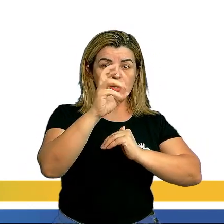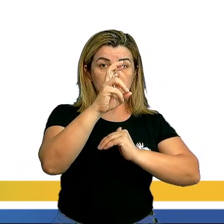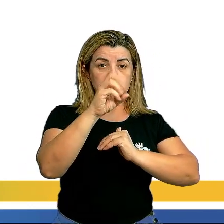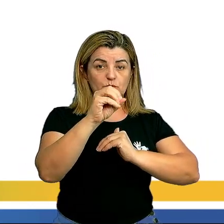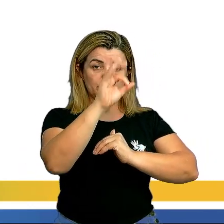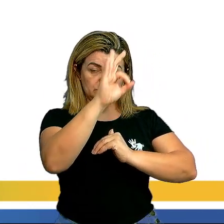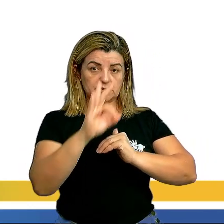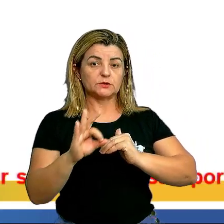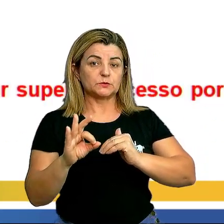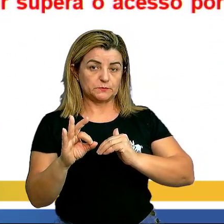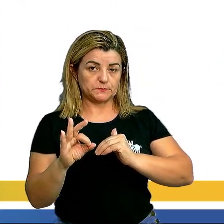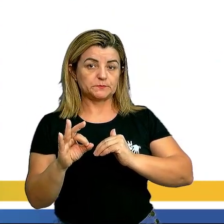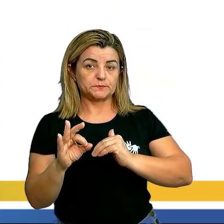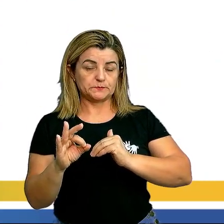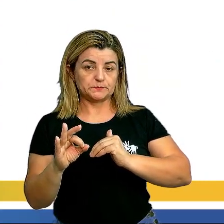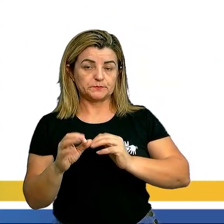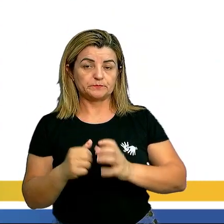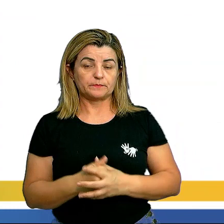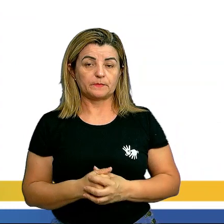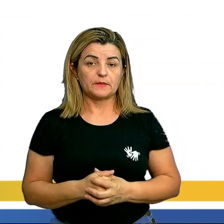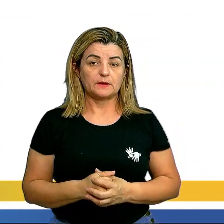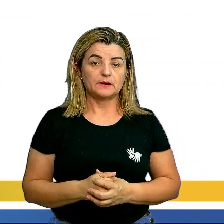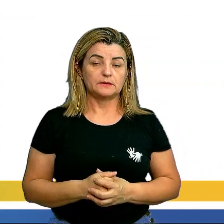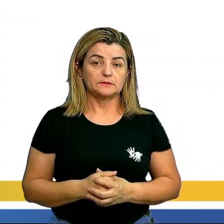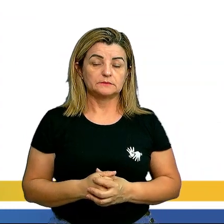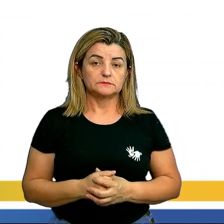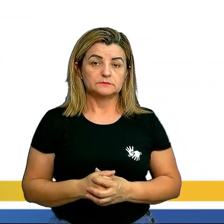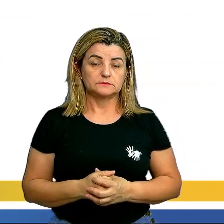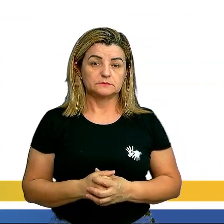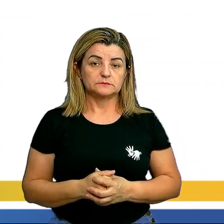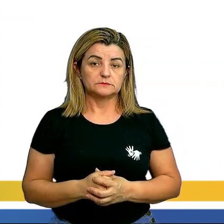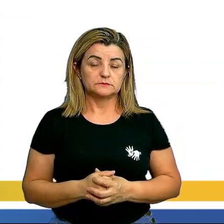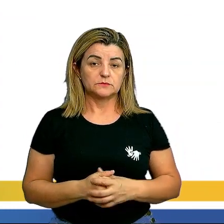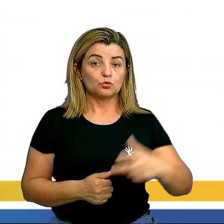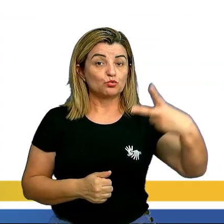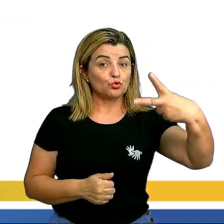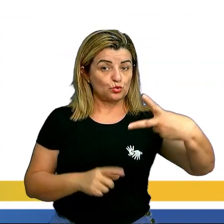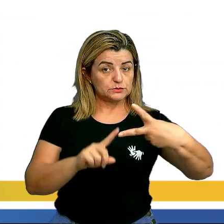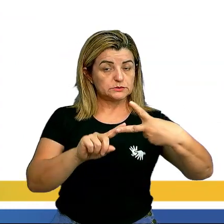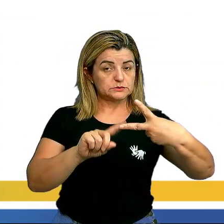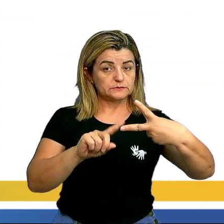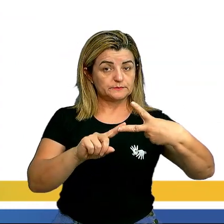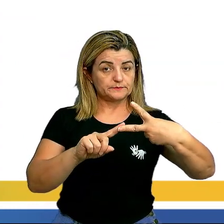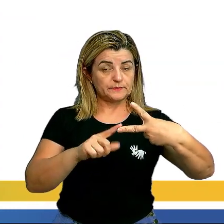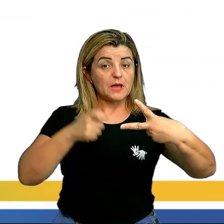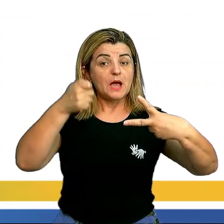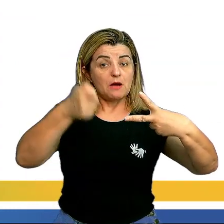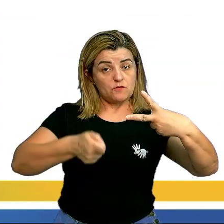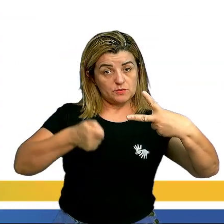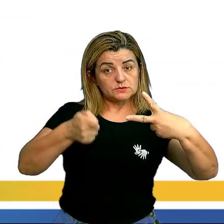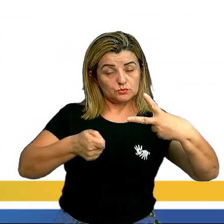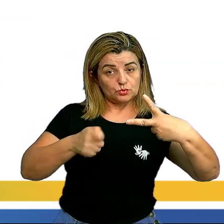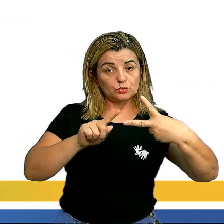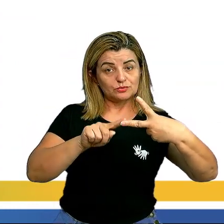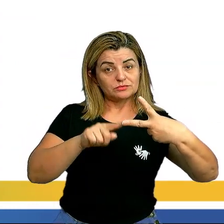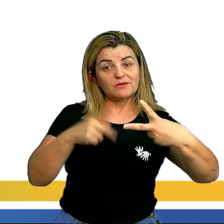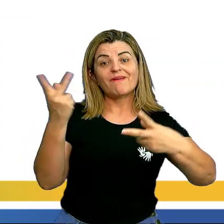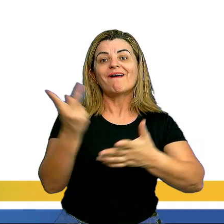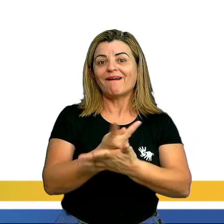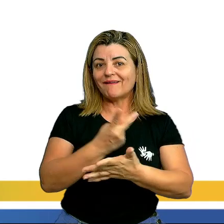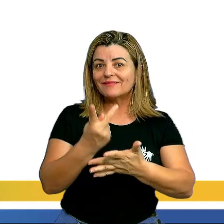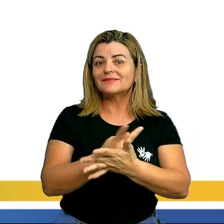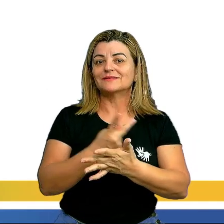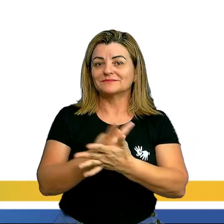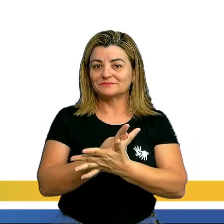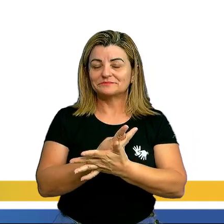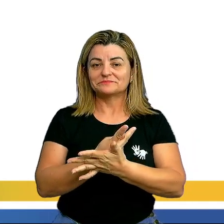pois, a afirmação 2 está errada,